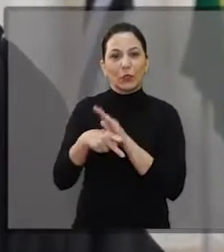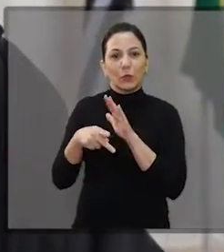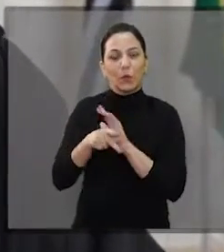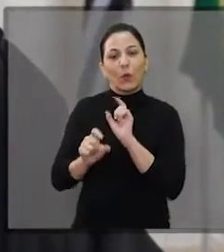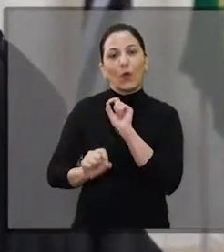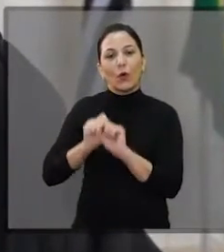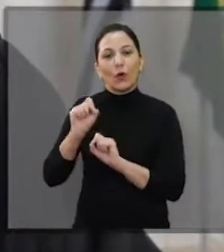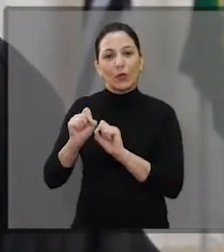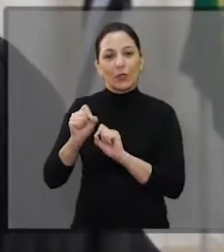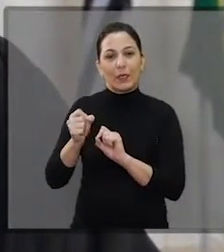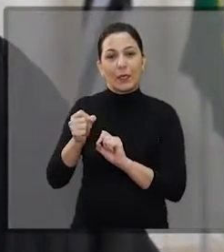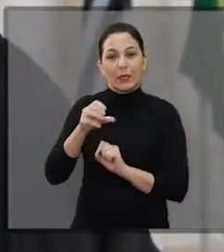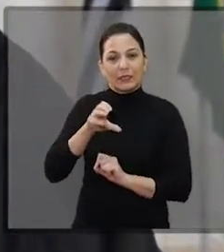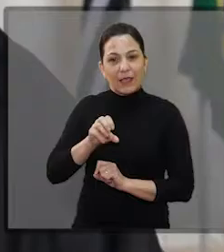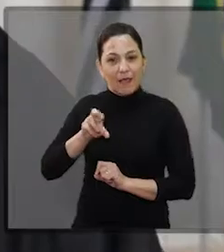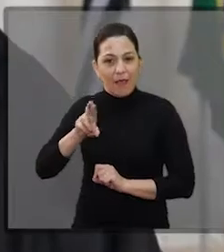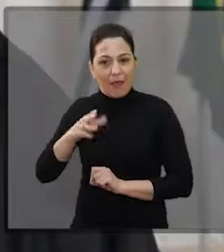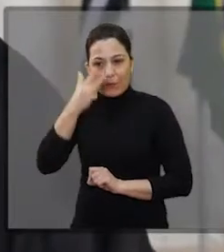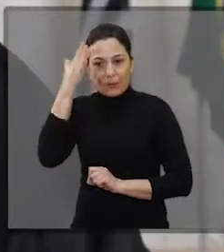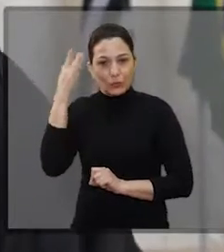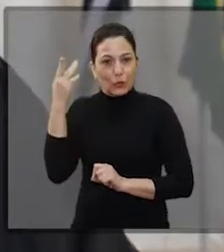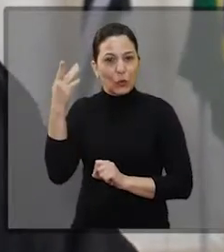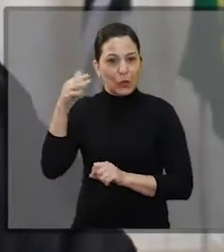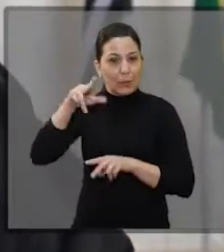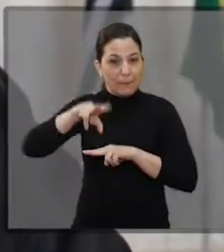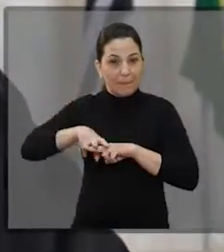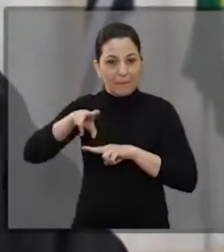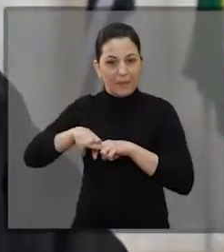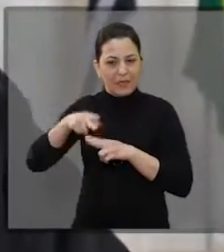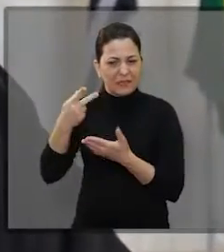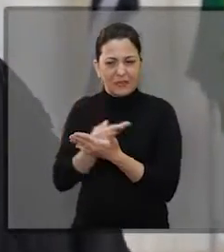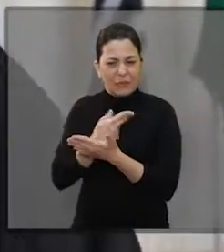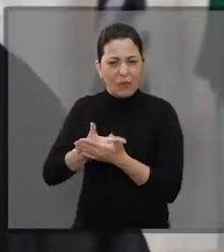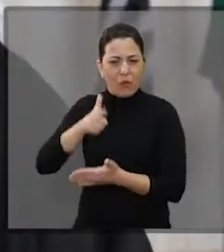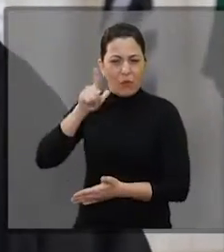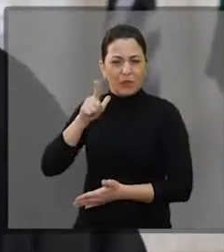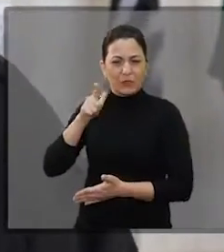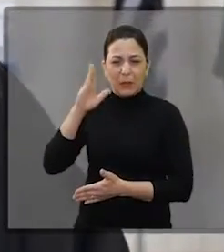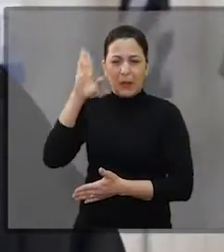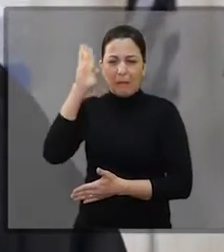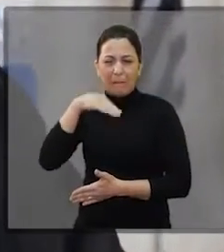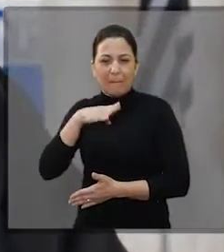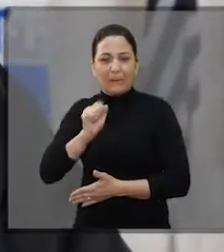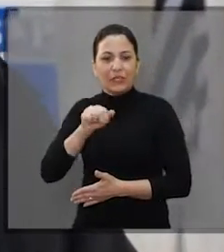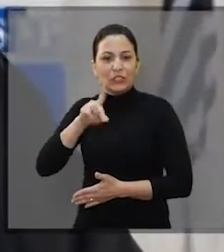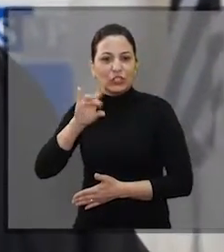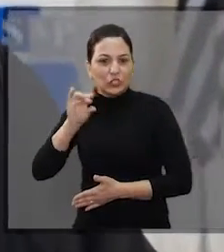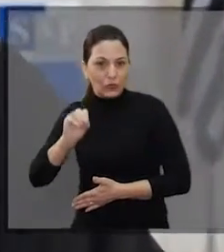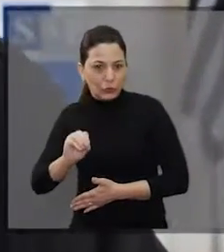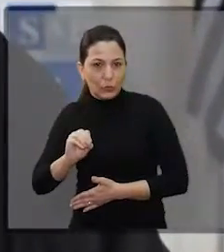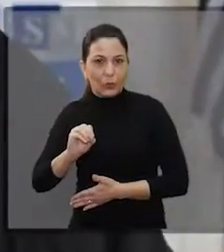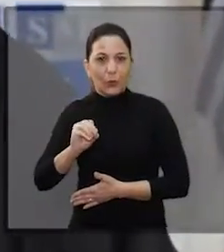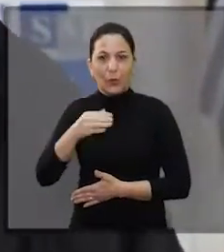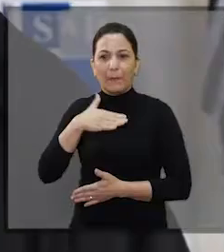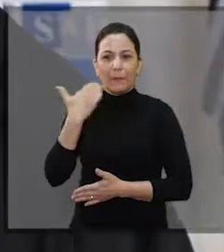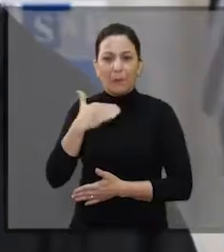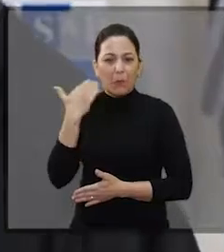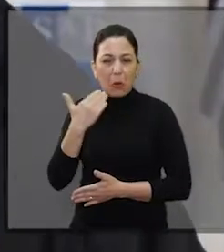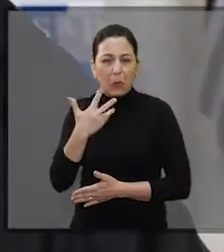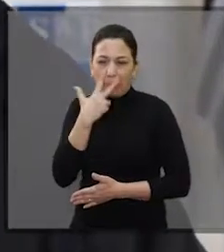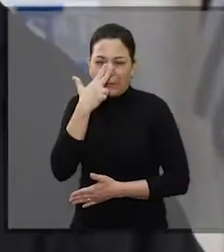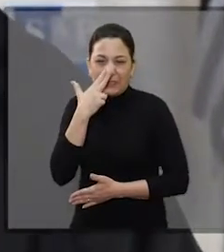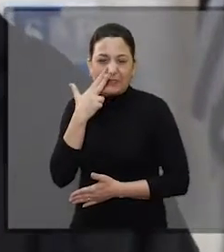Nos reeducando, as pessoas que erram, a visão de que bandido é bandido. Todo mundo é bandido e bandido bom é bandido